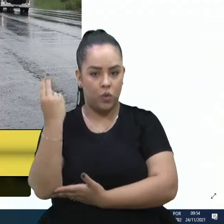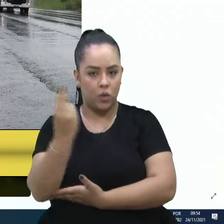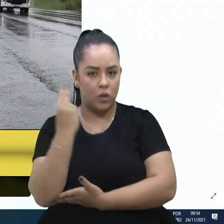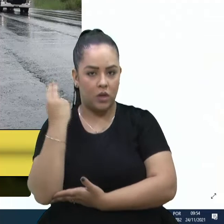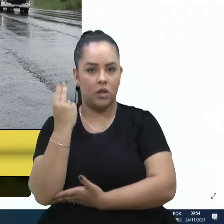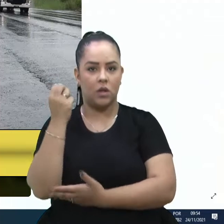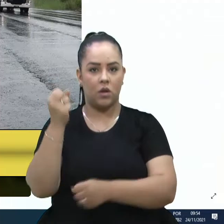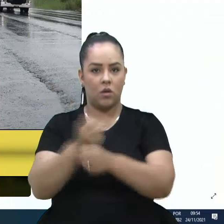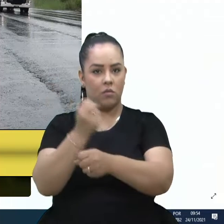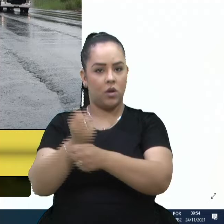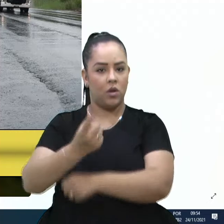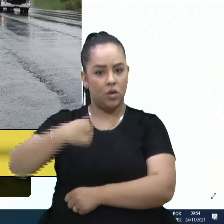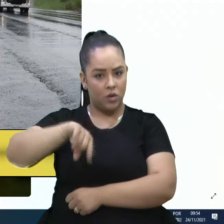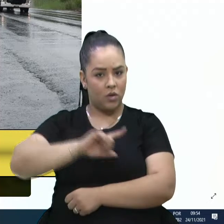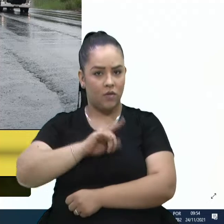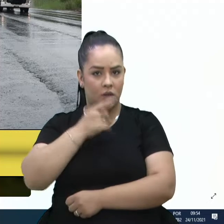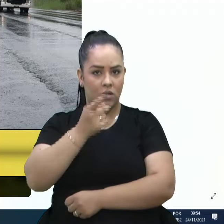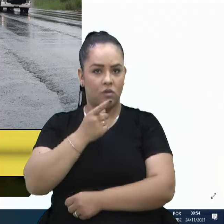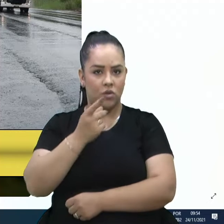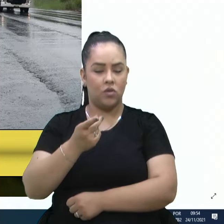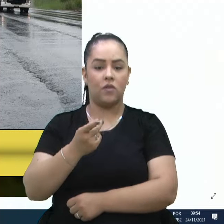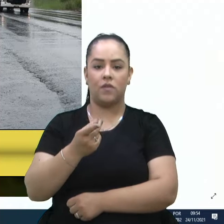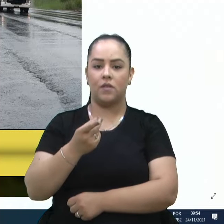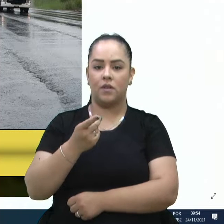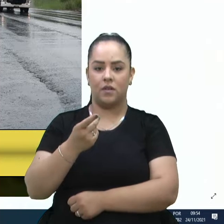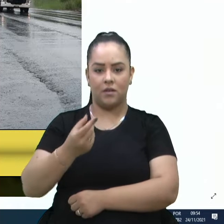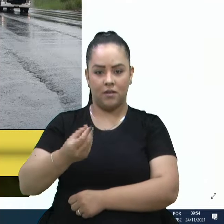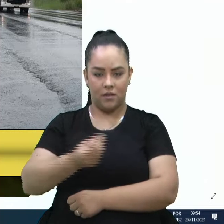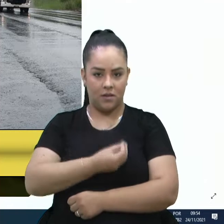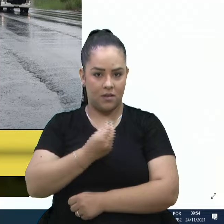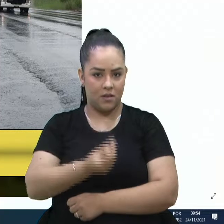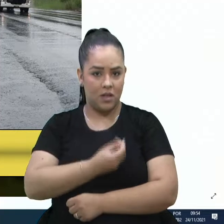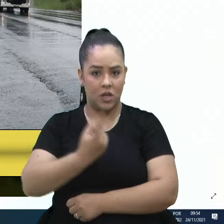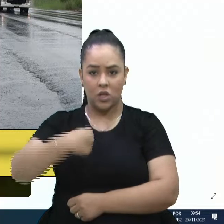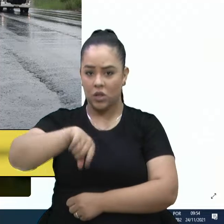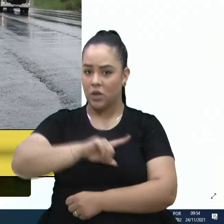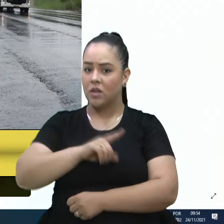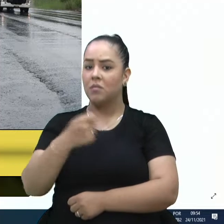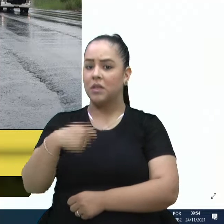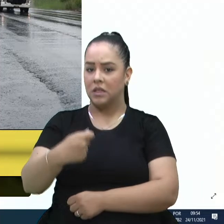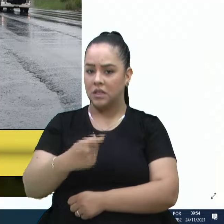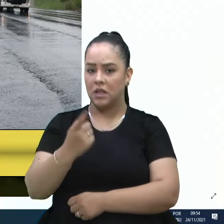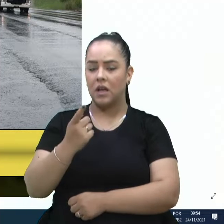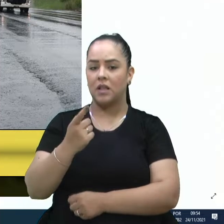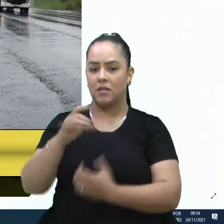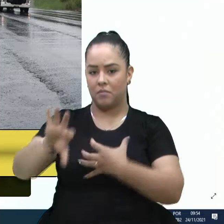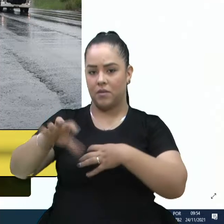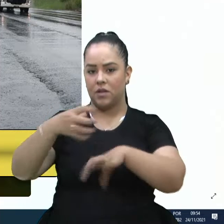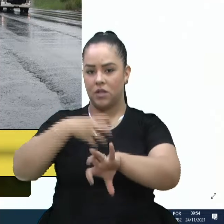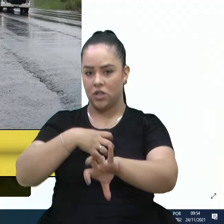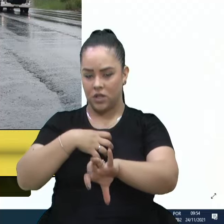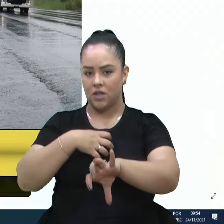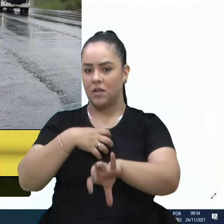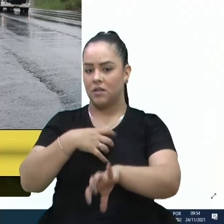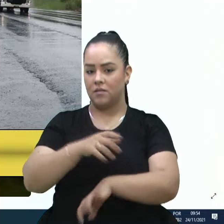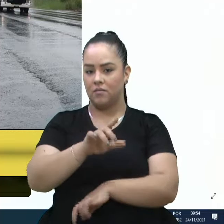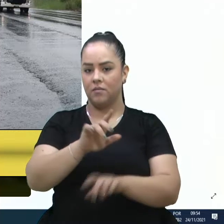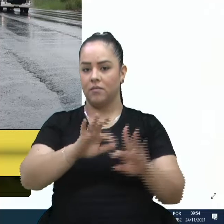falando de vidas perdidas. Precisamos nos colocar no lugar das famílias, que perdem seus antes queridos.